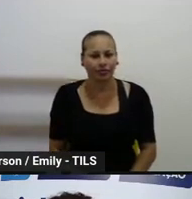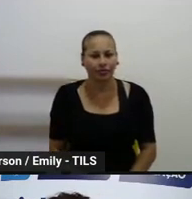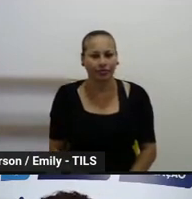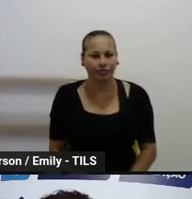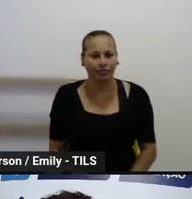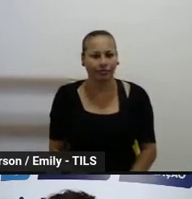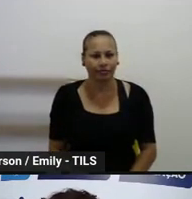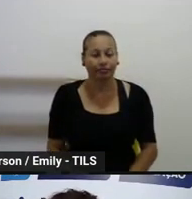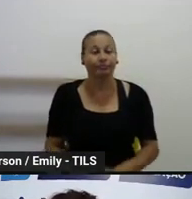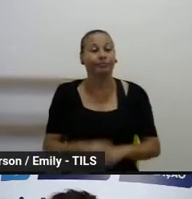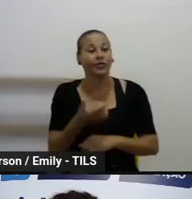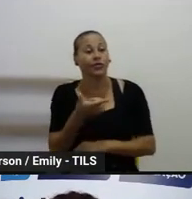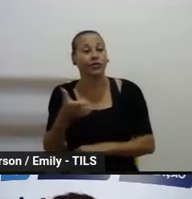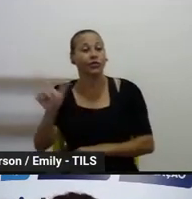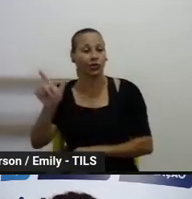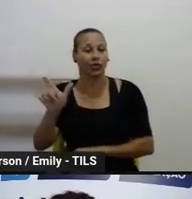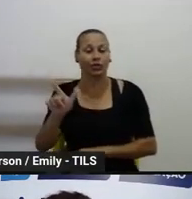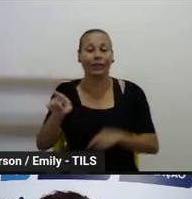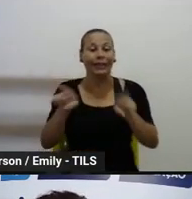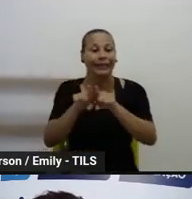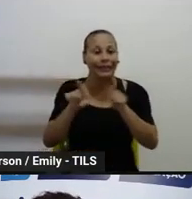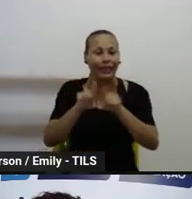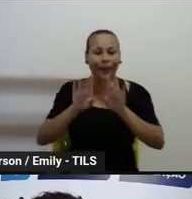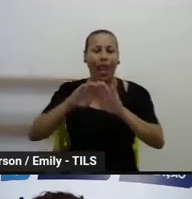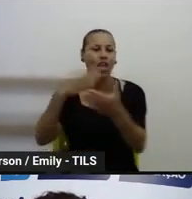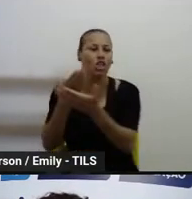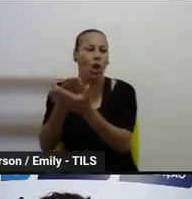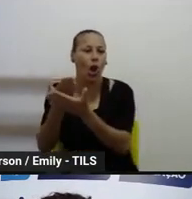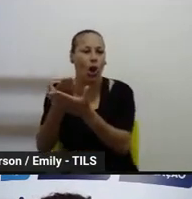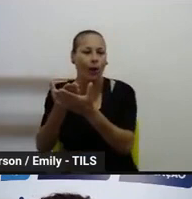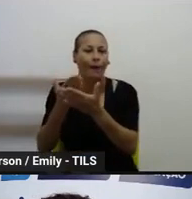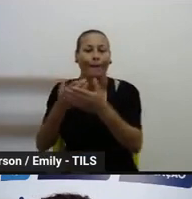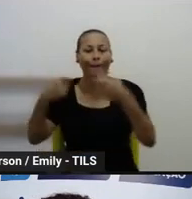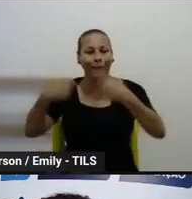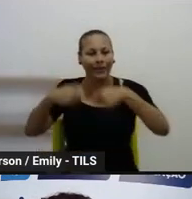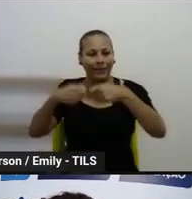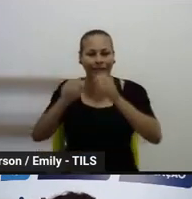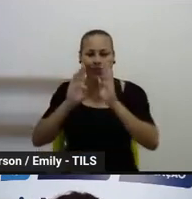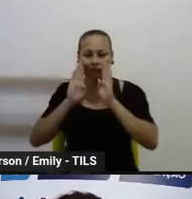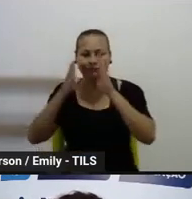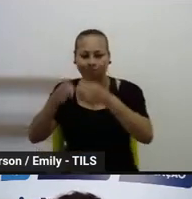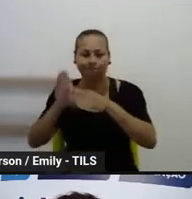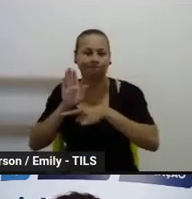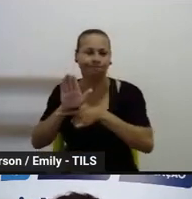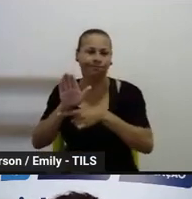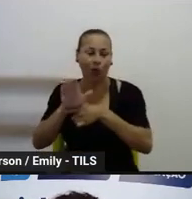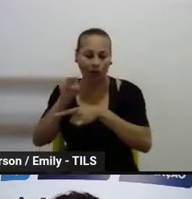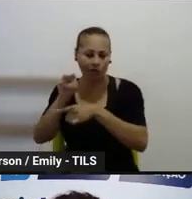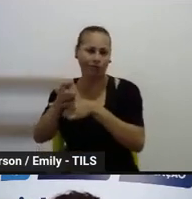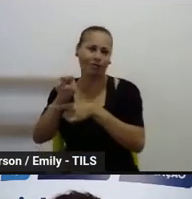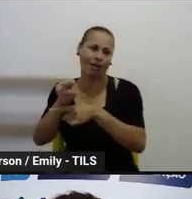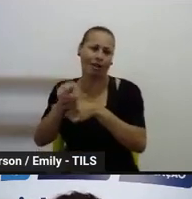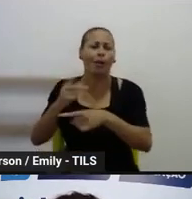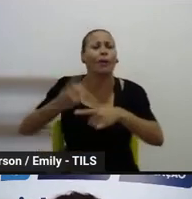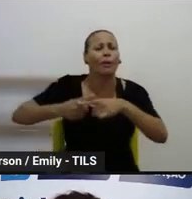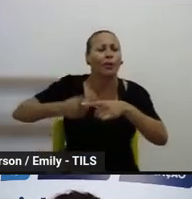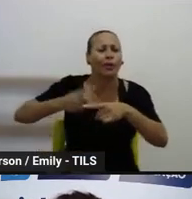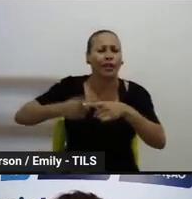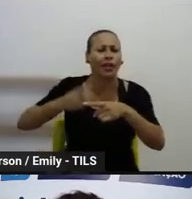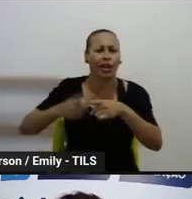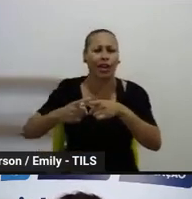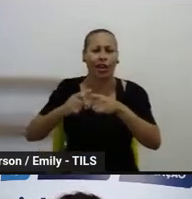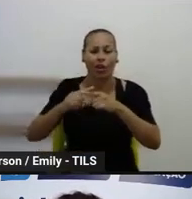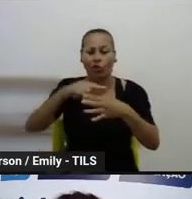E o acompanhamento escolar, que é um eixo também de grande importância. Por quê? Porque o eixo